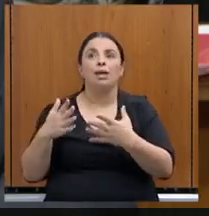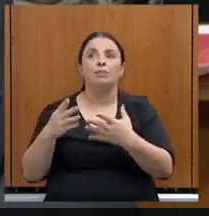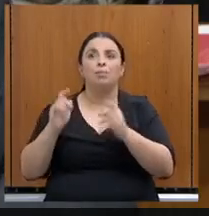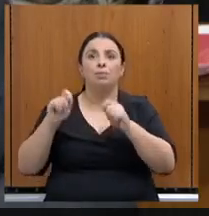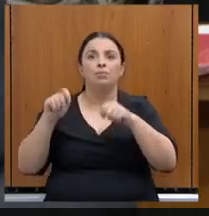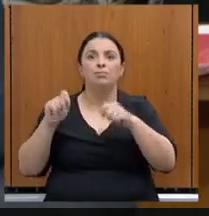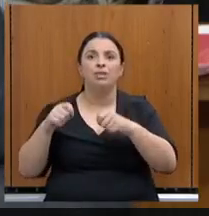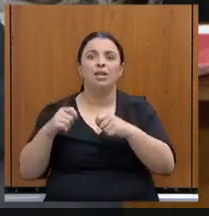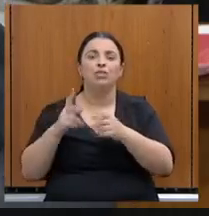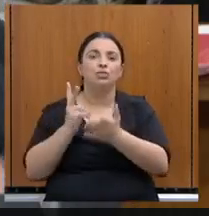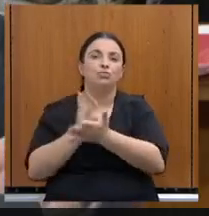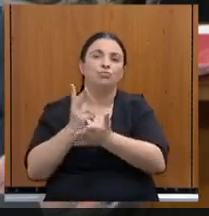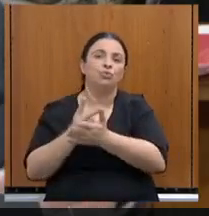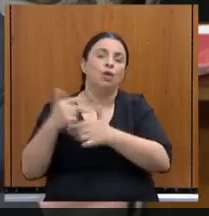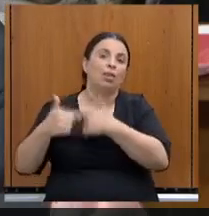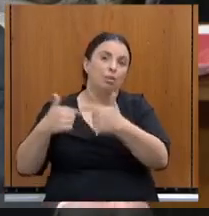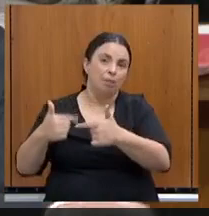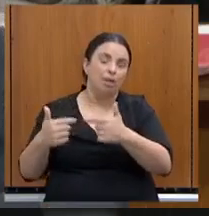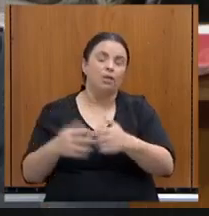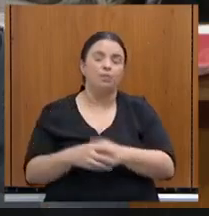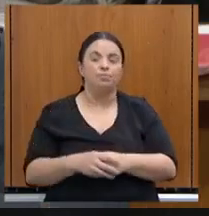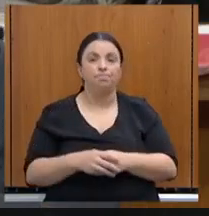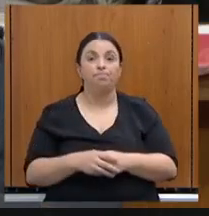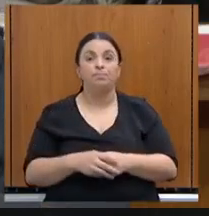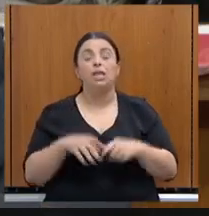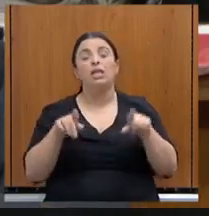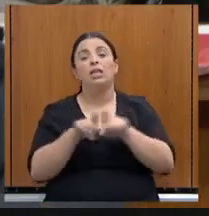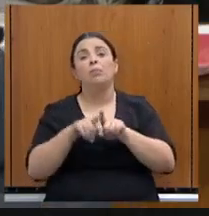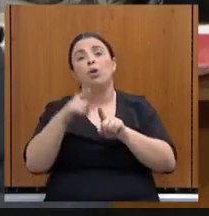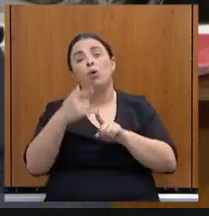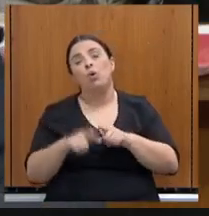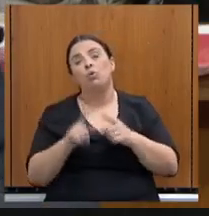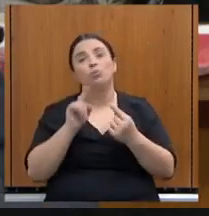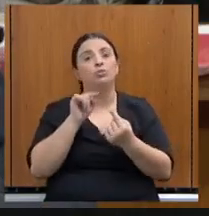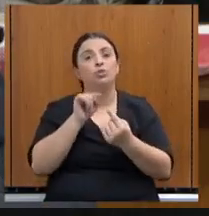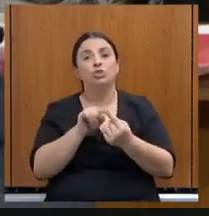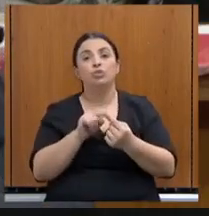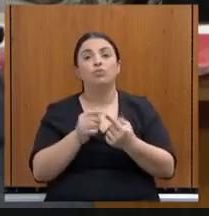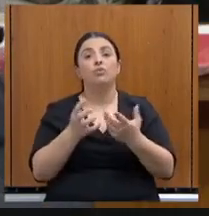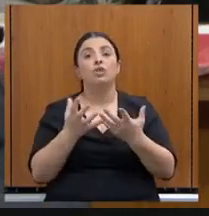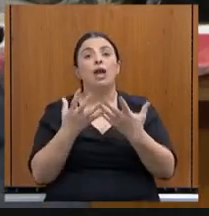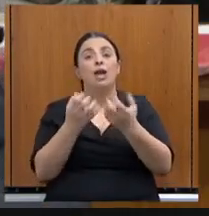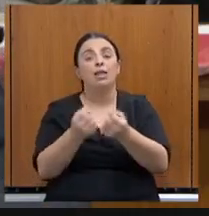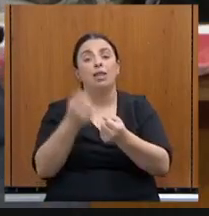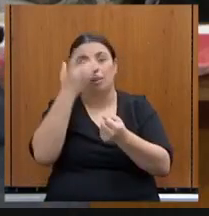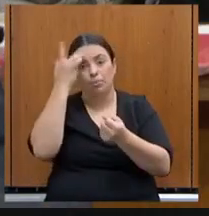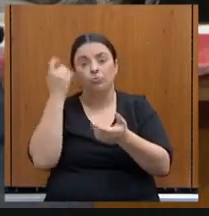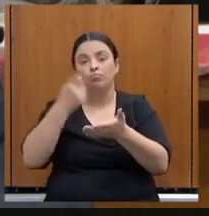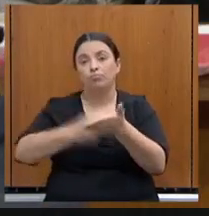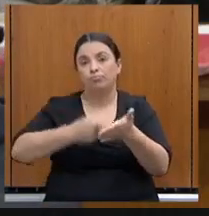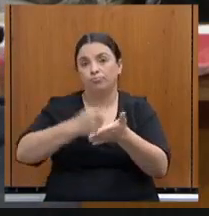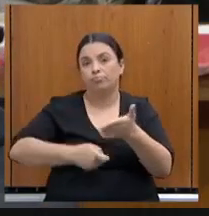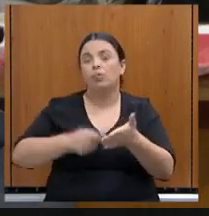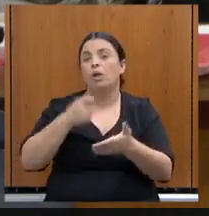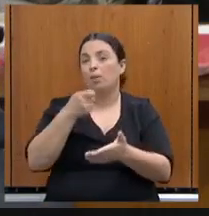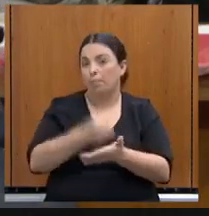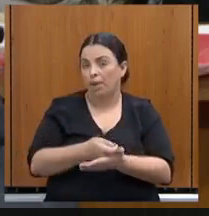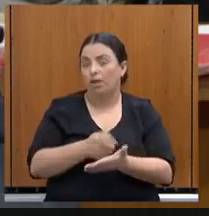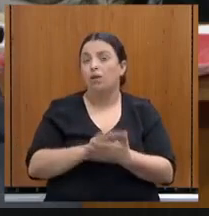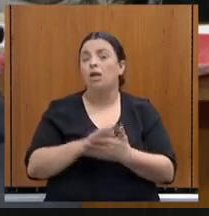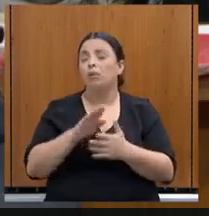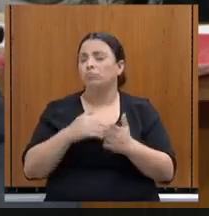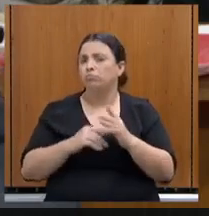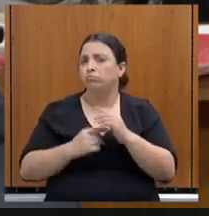Aqui são também, o objetivo é de atender o contribuinte. A gente aumentou de forma exponencial